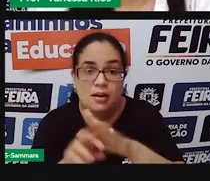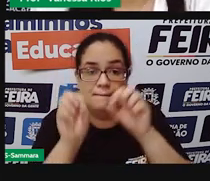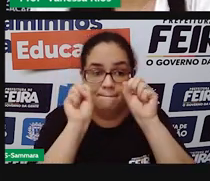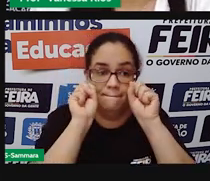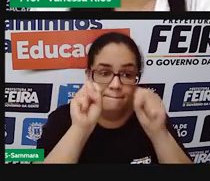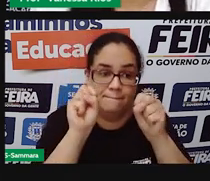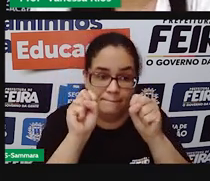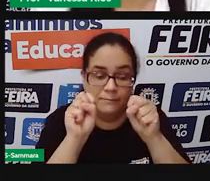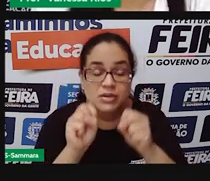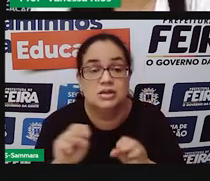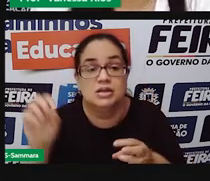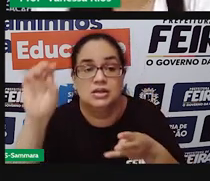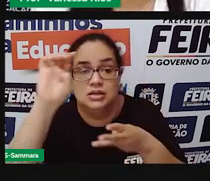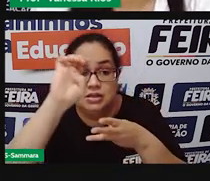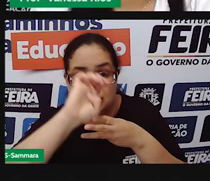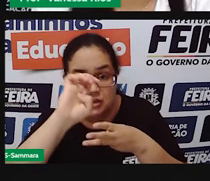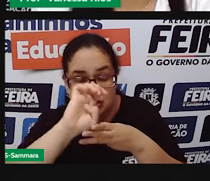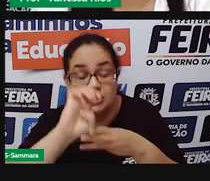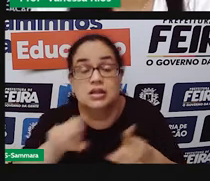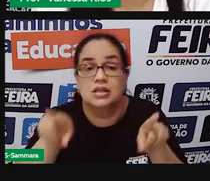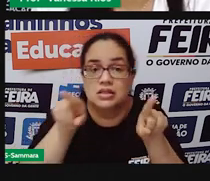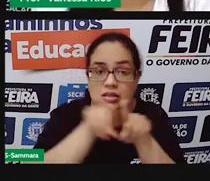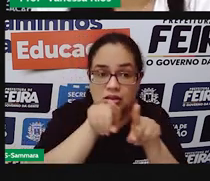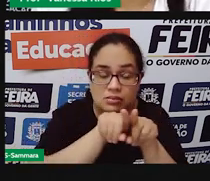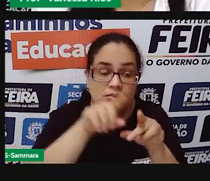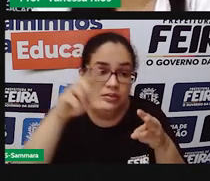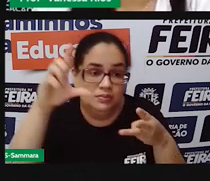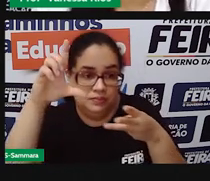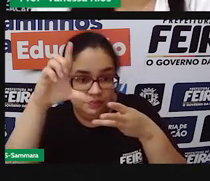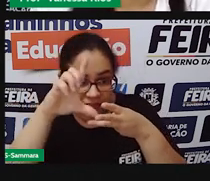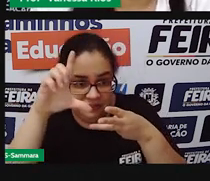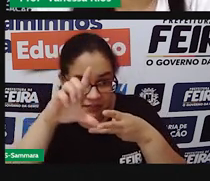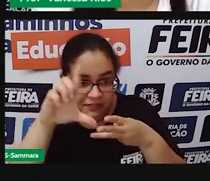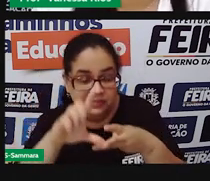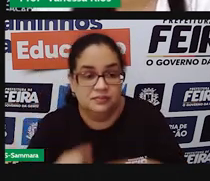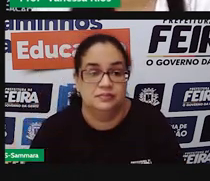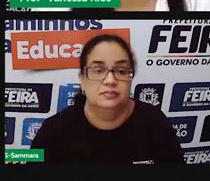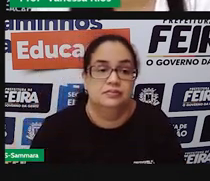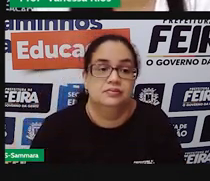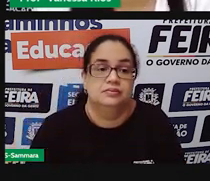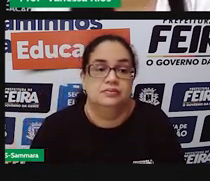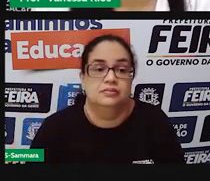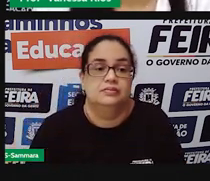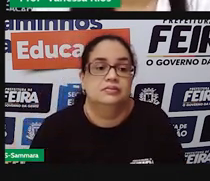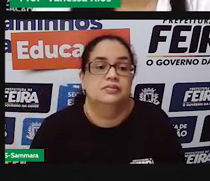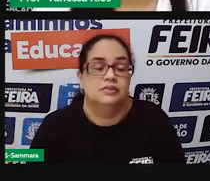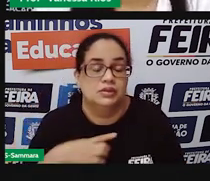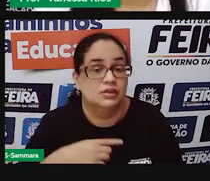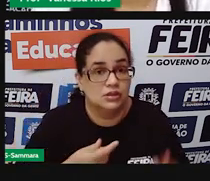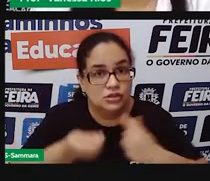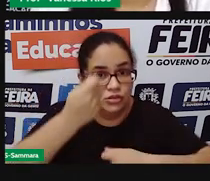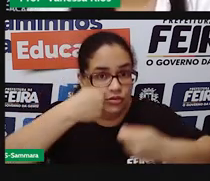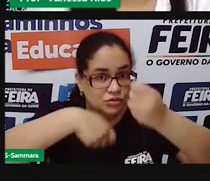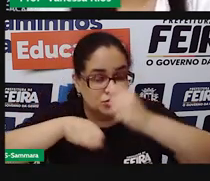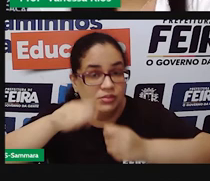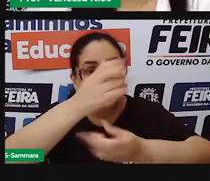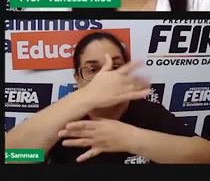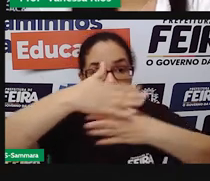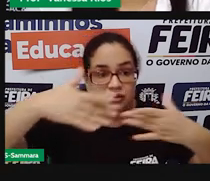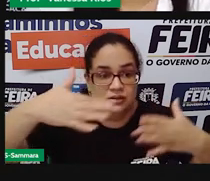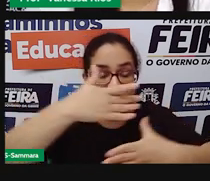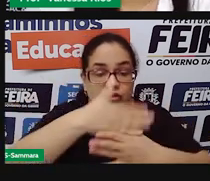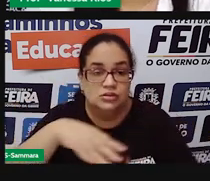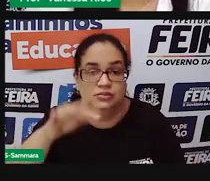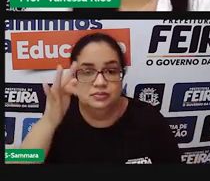executivo e o poder também legislativo que compõe que coordena que administra a cidade de Pereira de